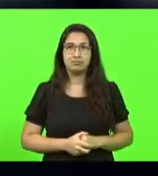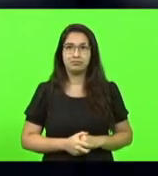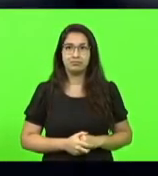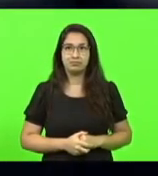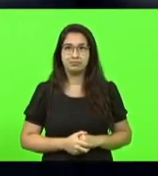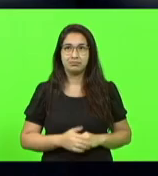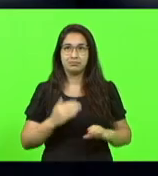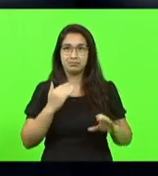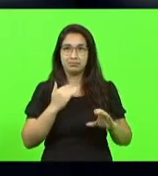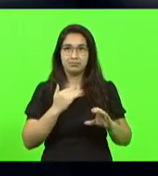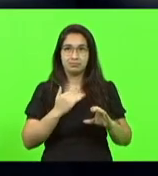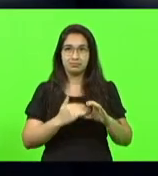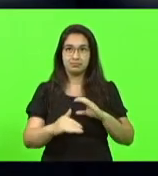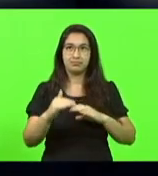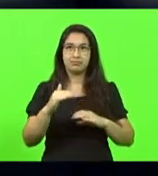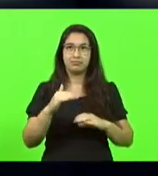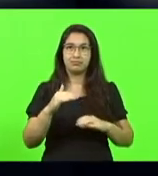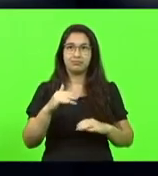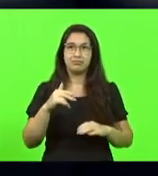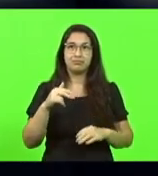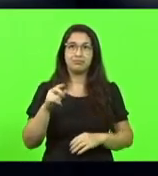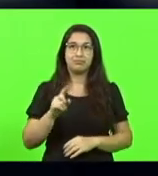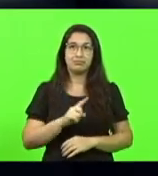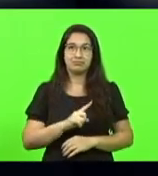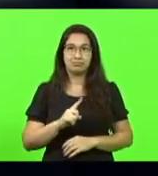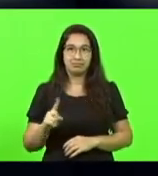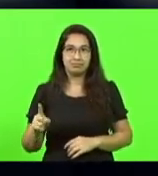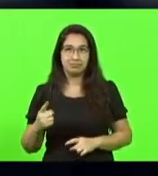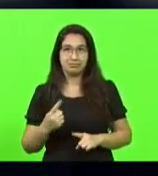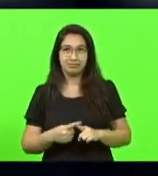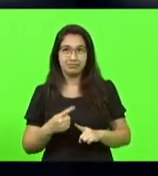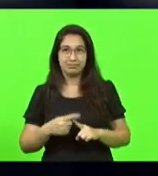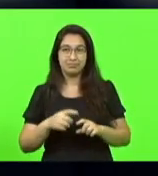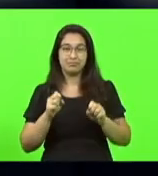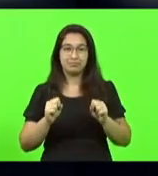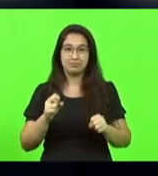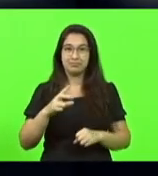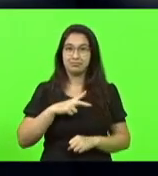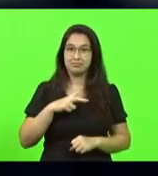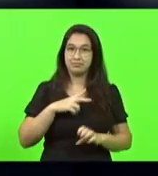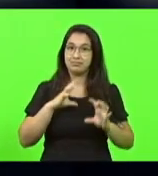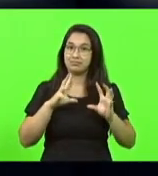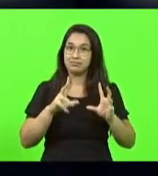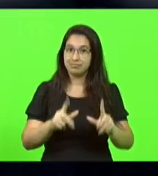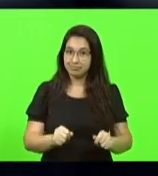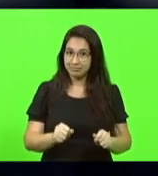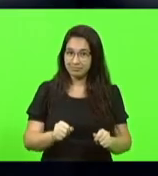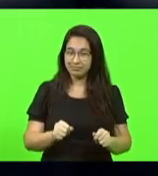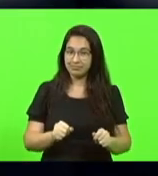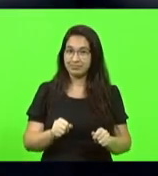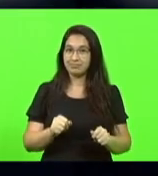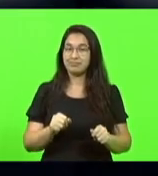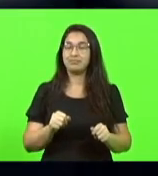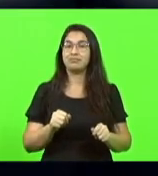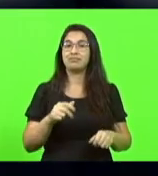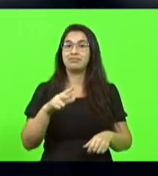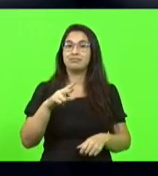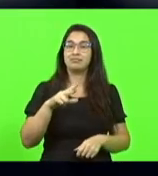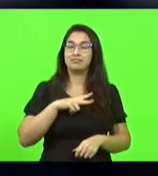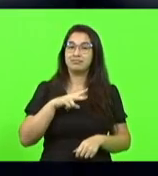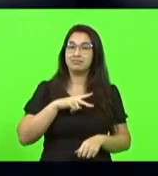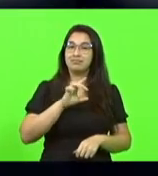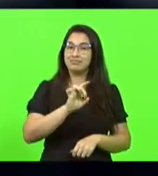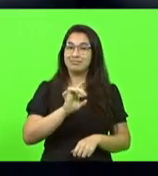encaminhando o voto não por isso. Quando o governo poderia privatizar todo o César, ele está privatizando cada pedra e